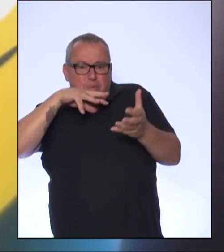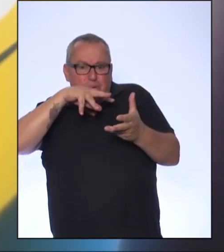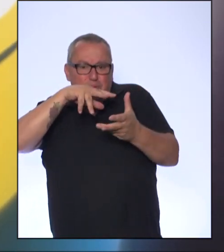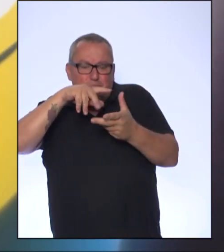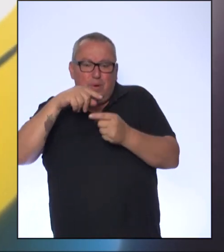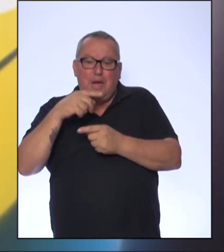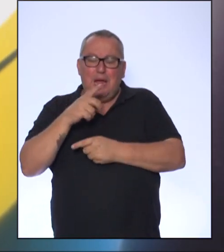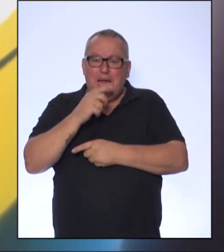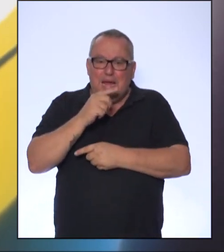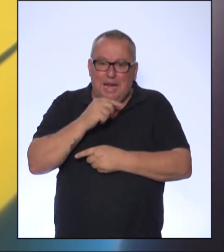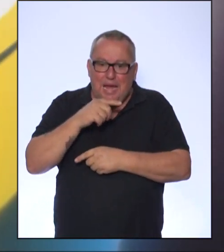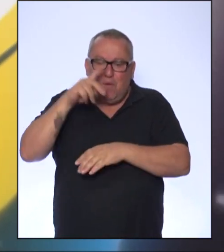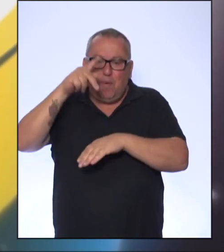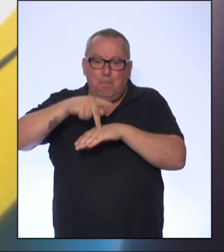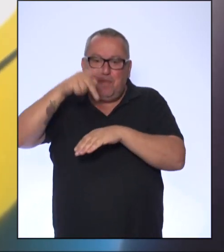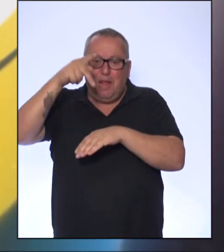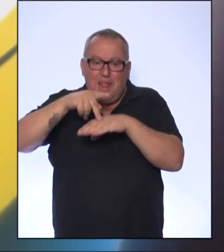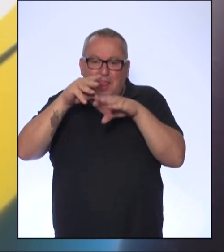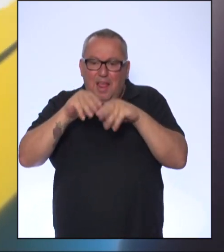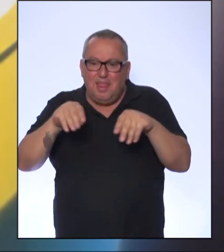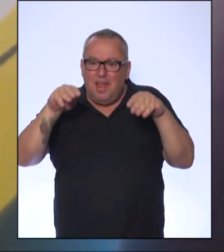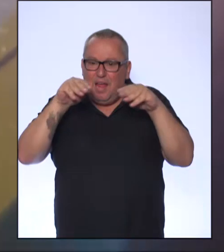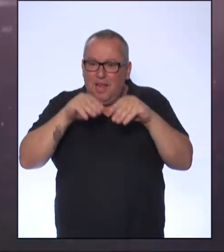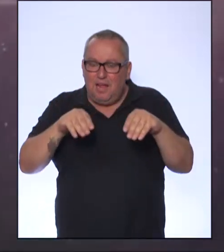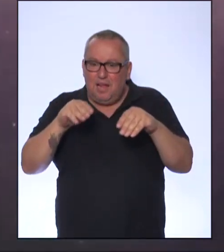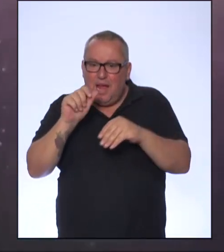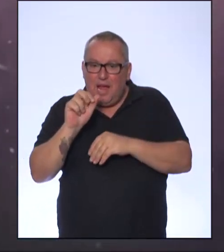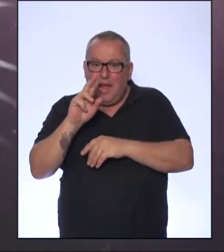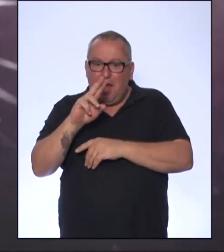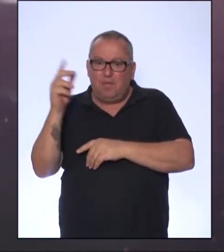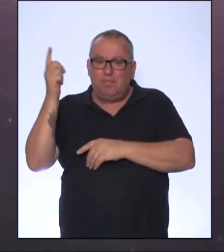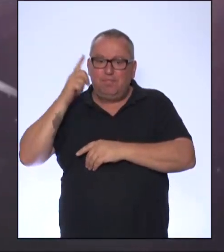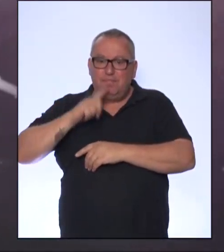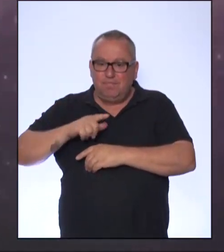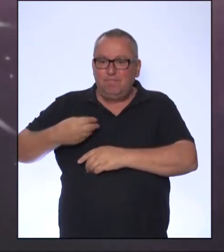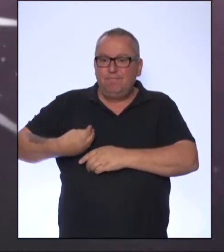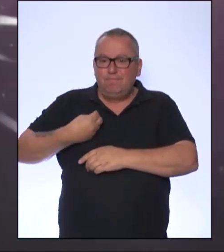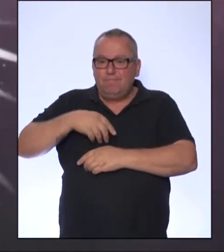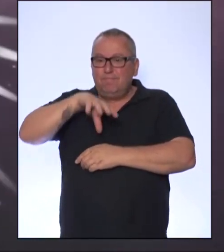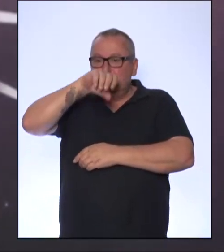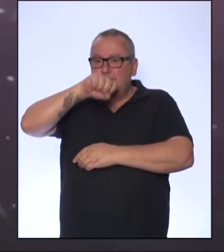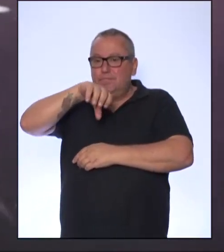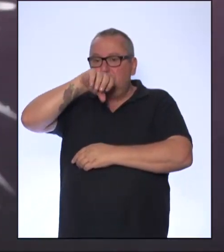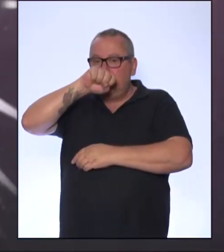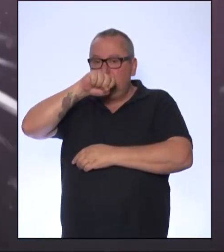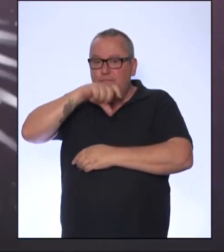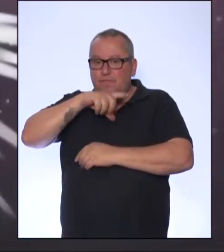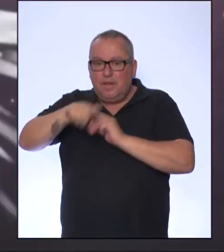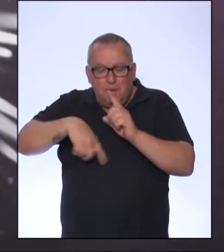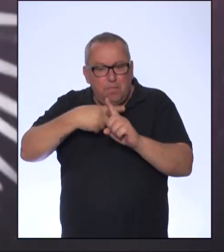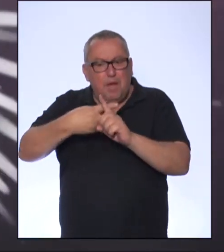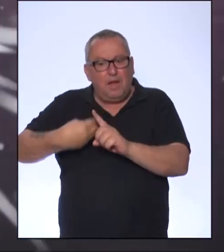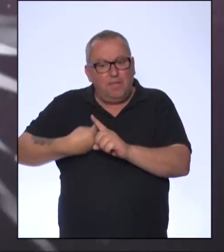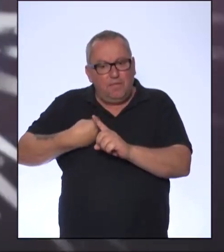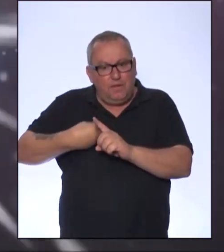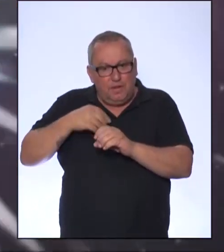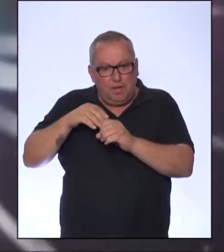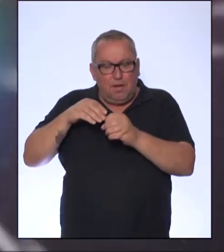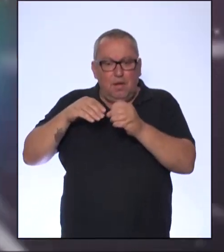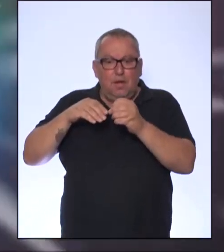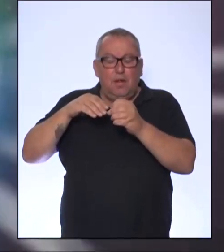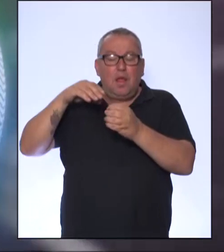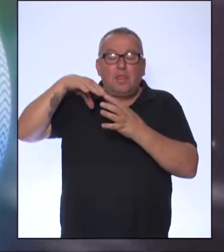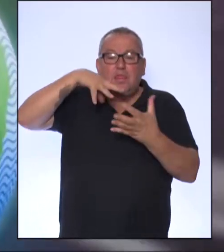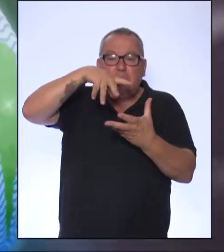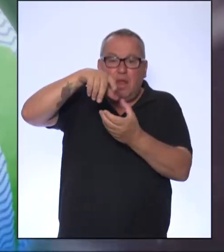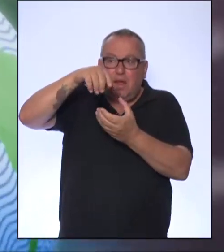água, pedra e solo, uma camada fina de ar para conseguirmos respirar. Existem mais vidas no espaço sim ou